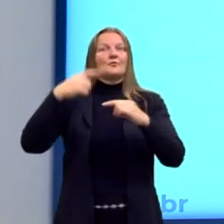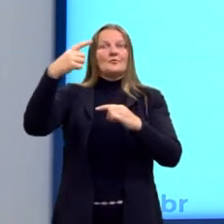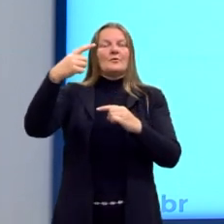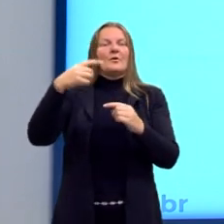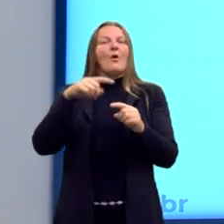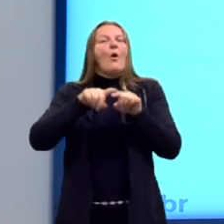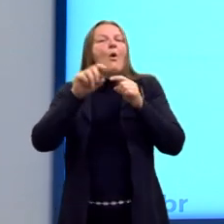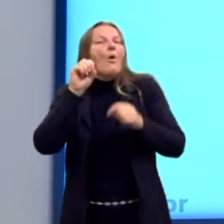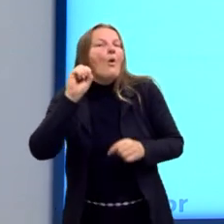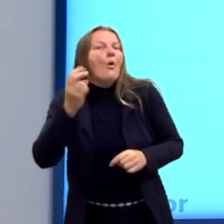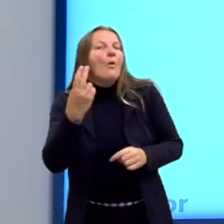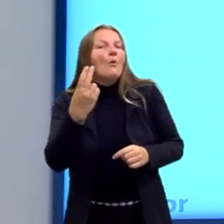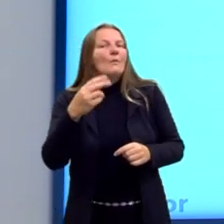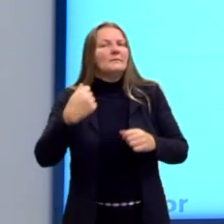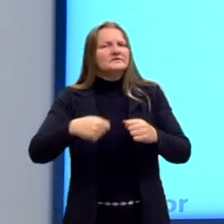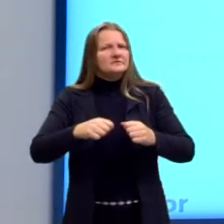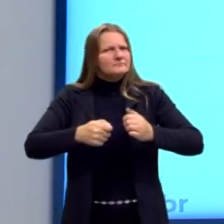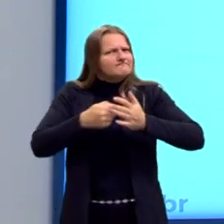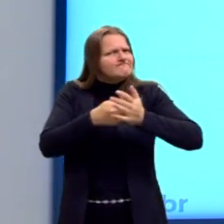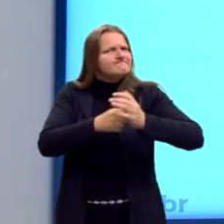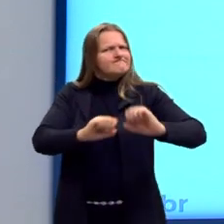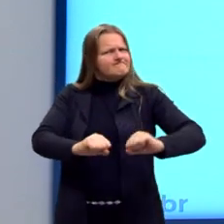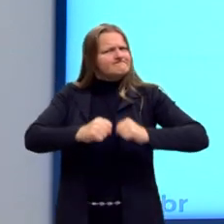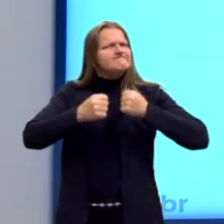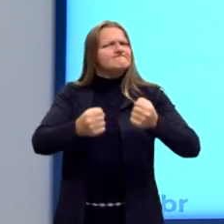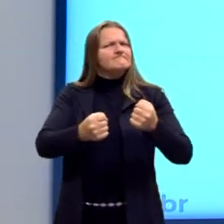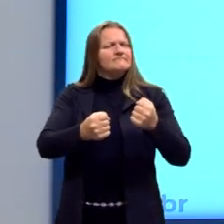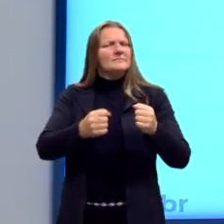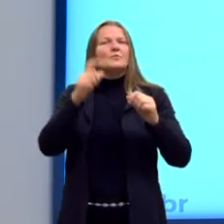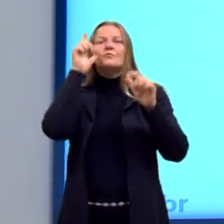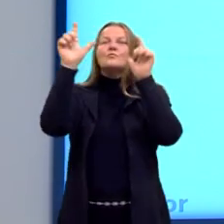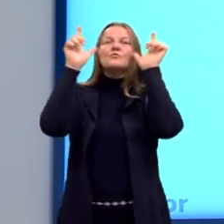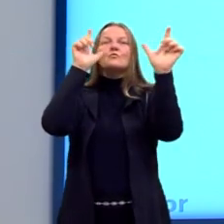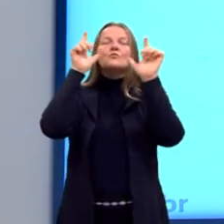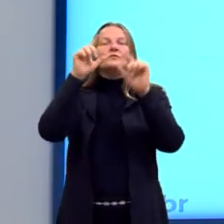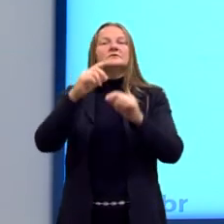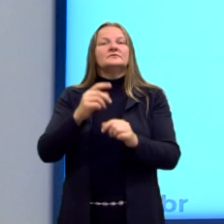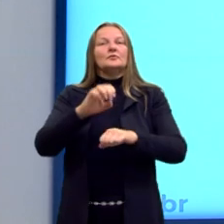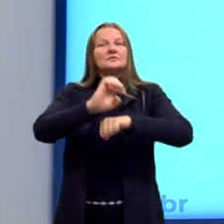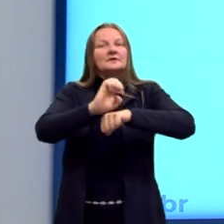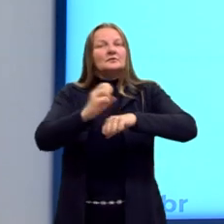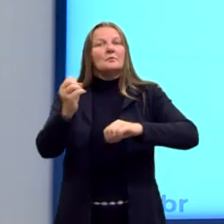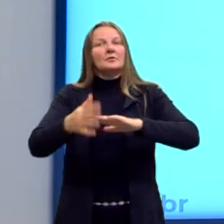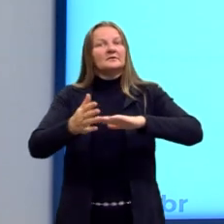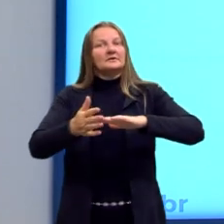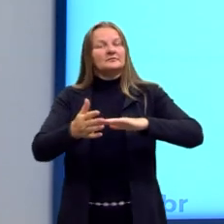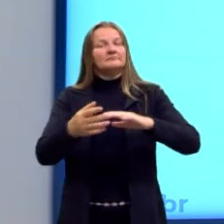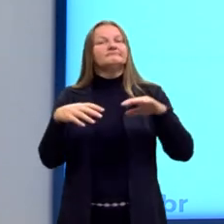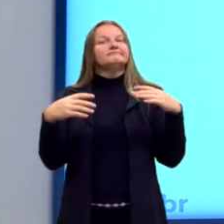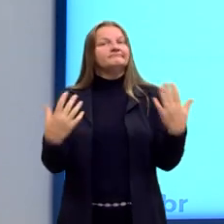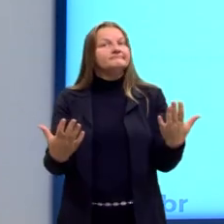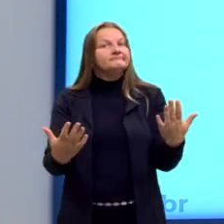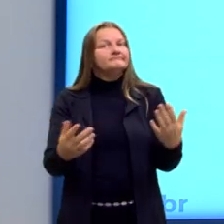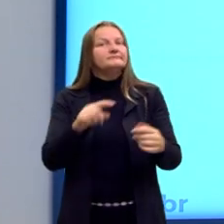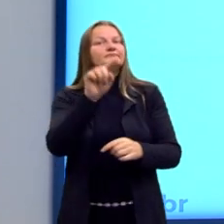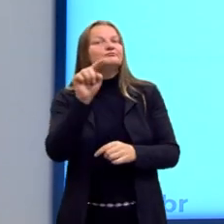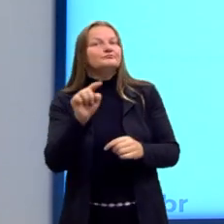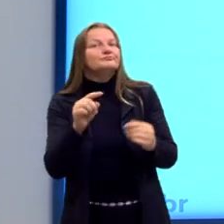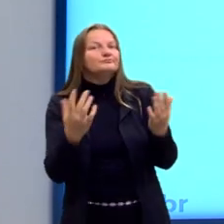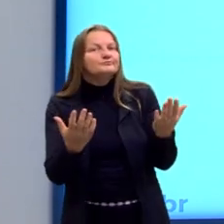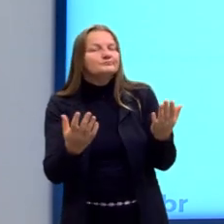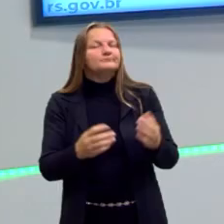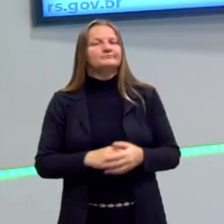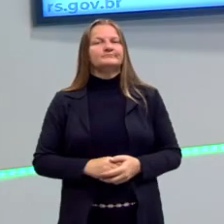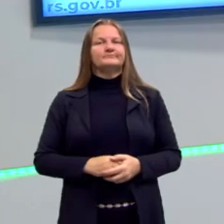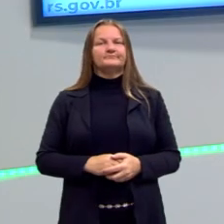precisamos agir, defender e aprimorar essas conquistas do Estado moderno? Nós vemos que, nós já vimos